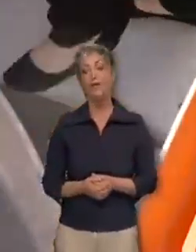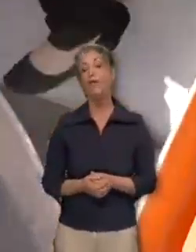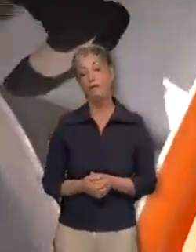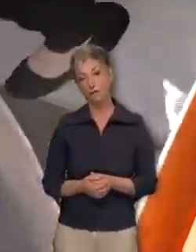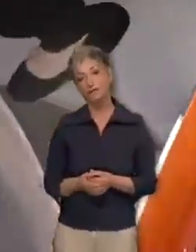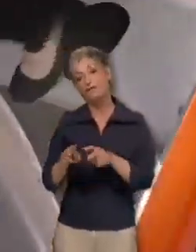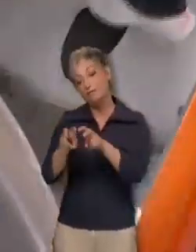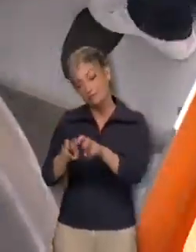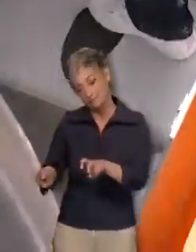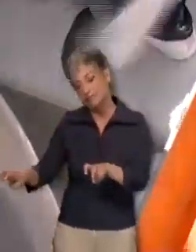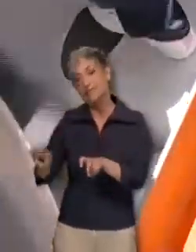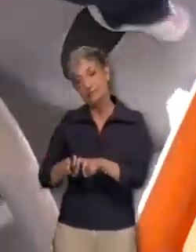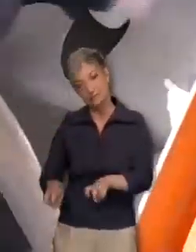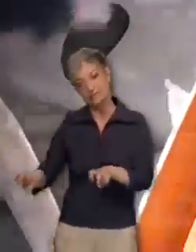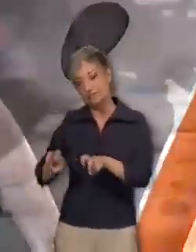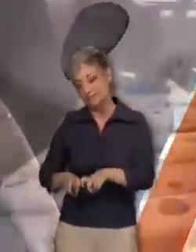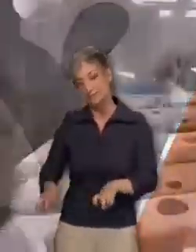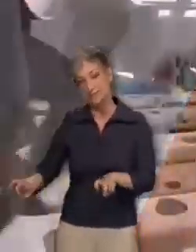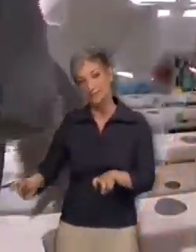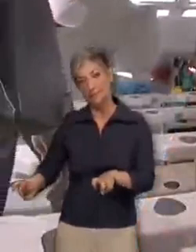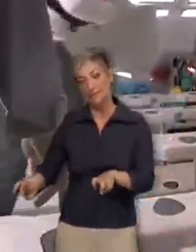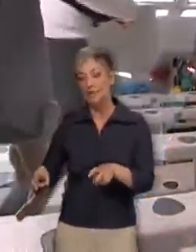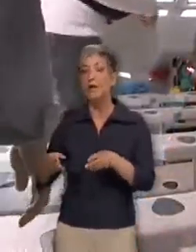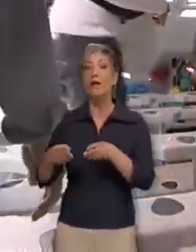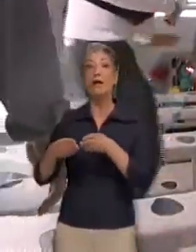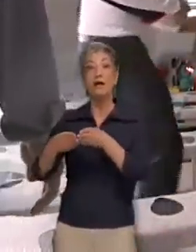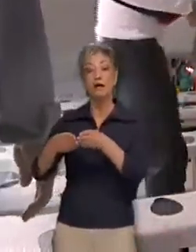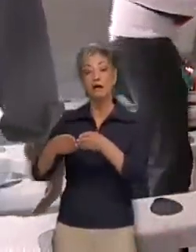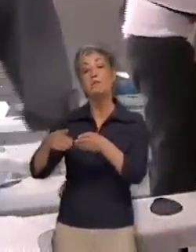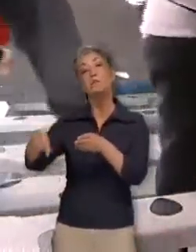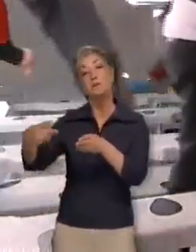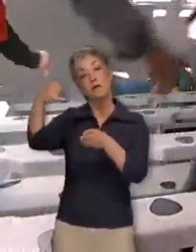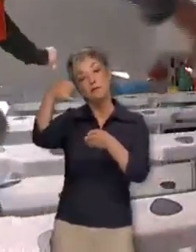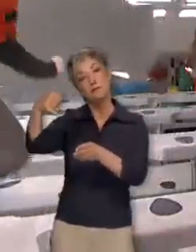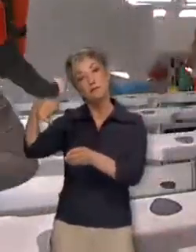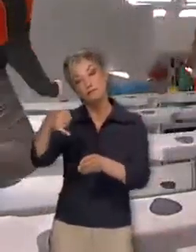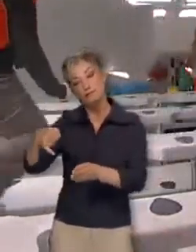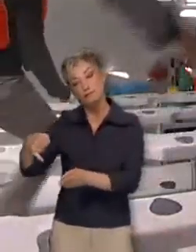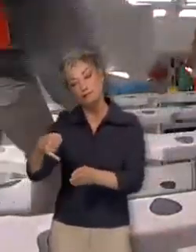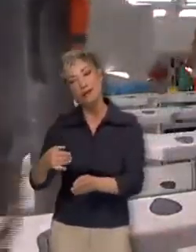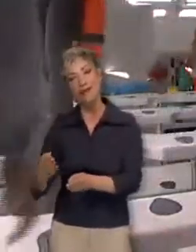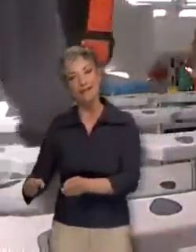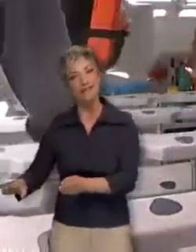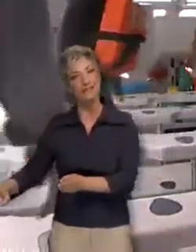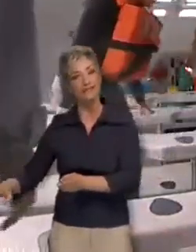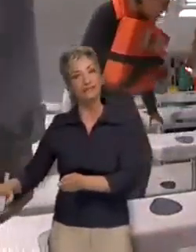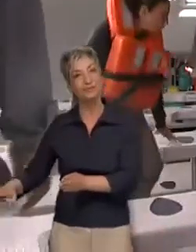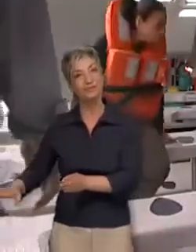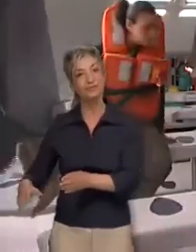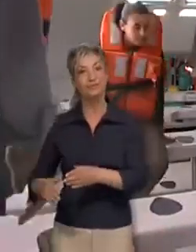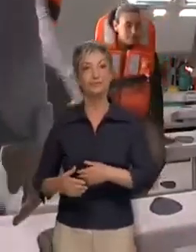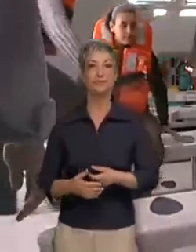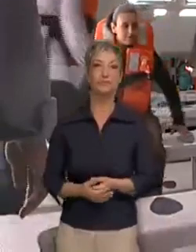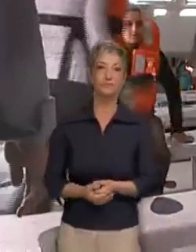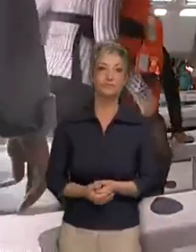Cuidado para não tropeçar ao entrar na embarcação e sente-se. Quando a embarcação estiver cheia, será baixada ao mar.